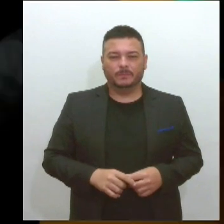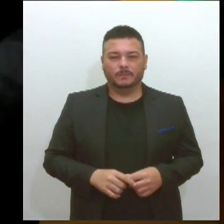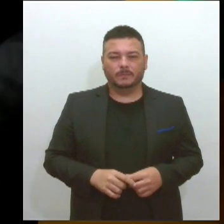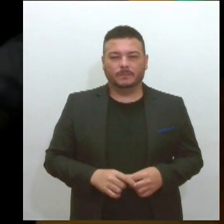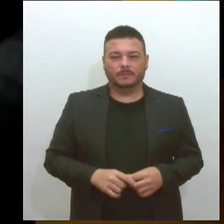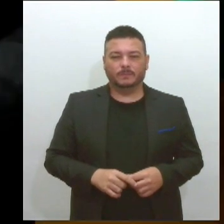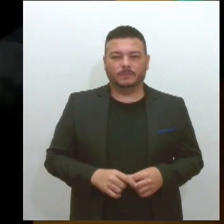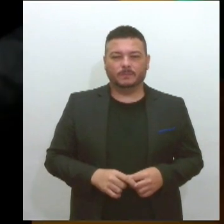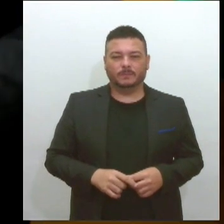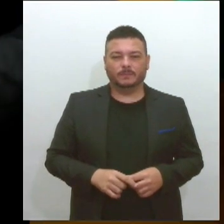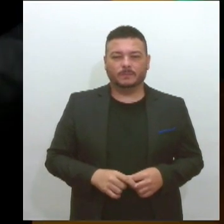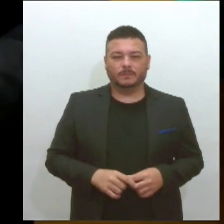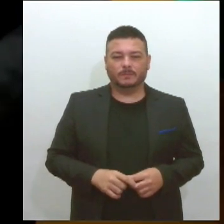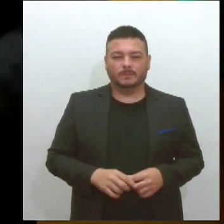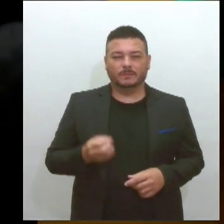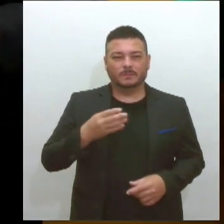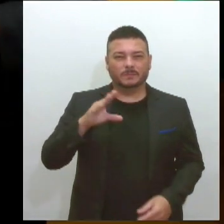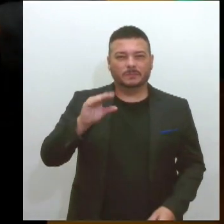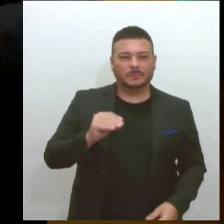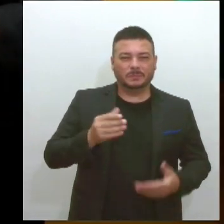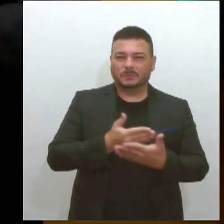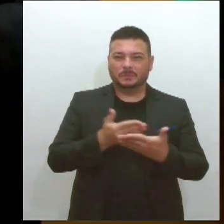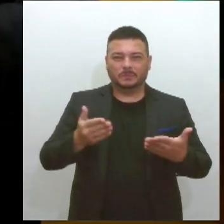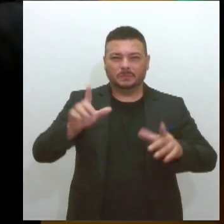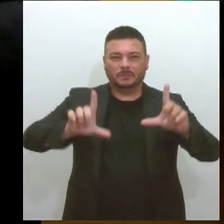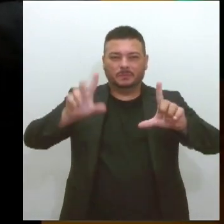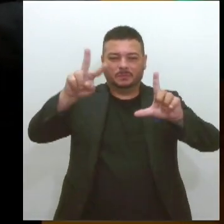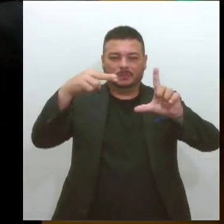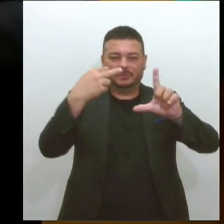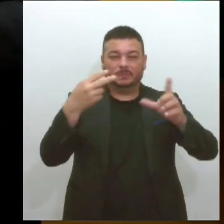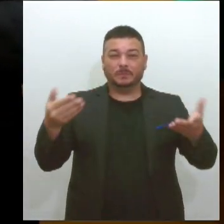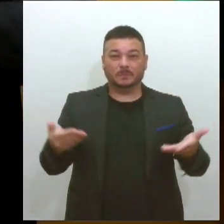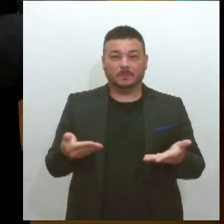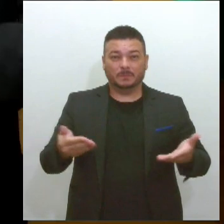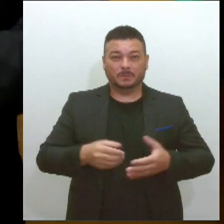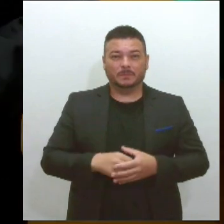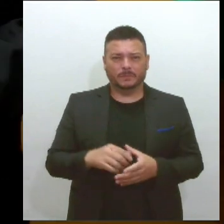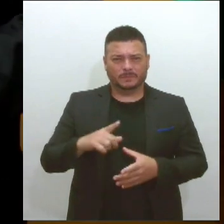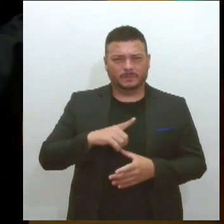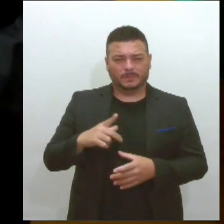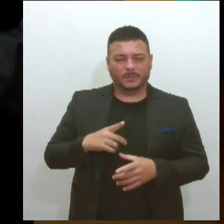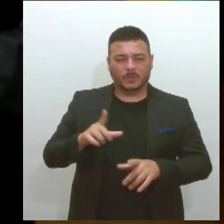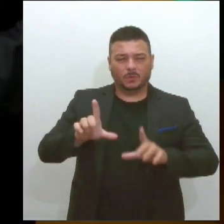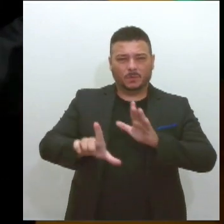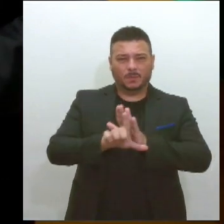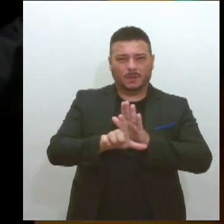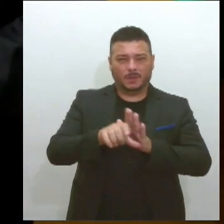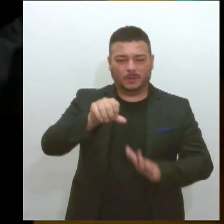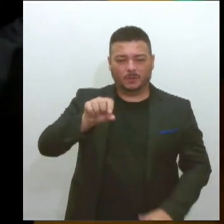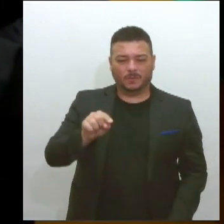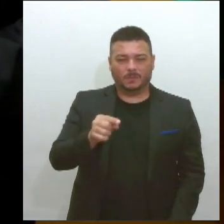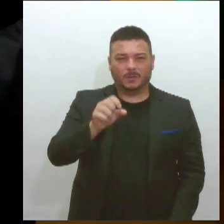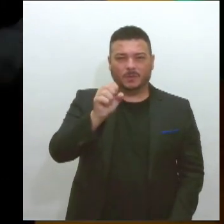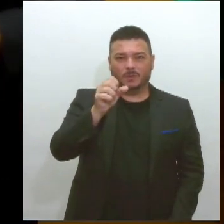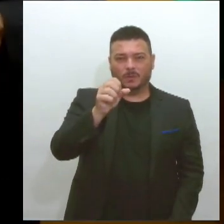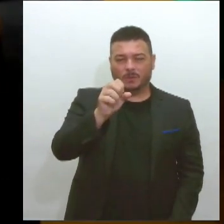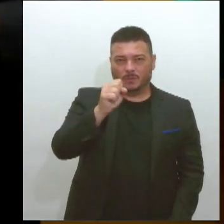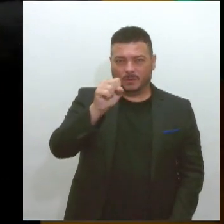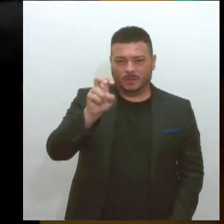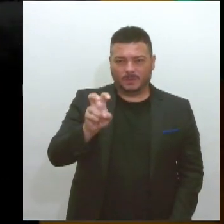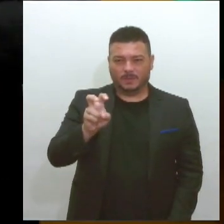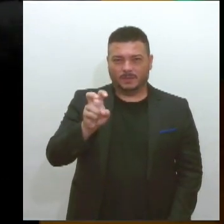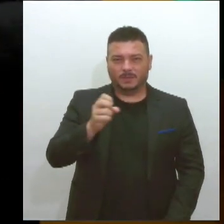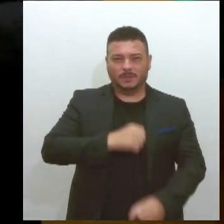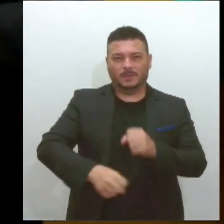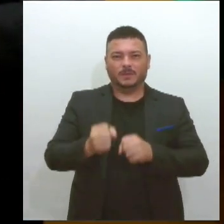Boa noite, Valquíria, boa noite a todos que nos assistem. Olha, nós temos uma lei 9.085, datada no ano de 2022,